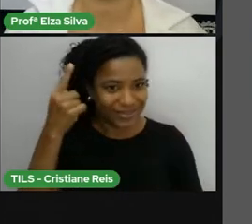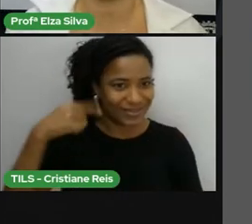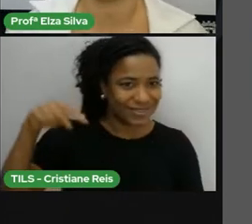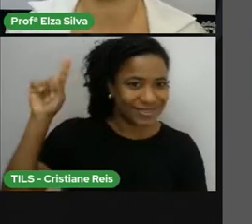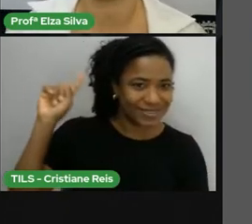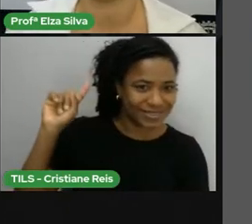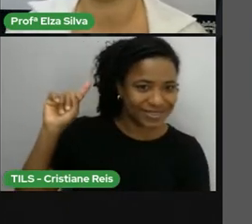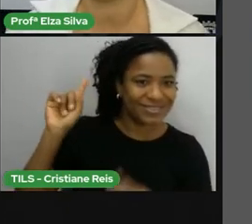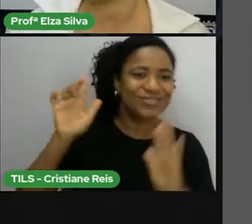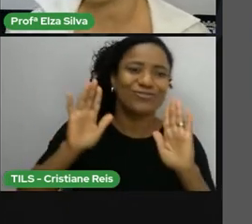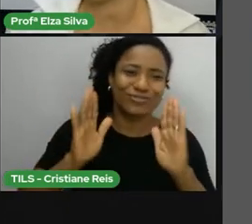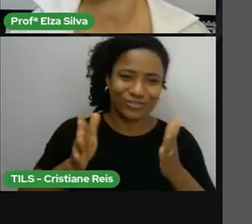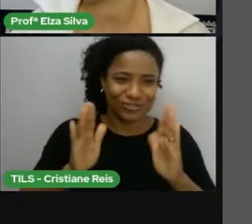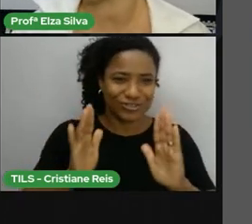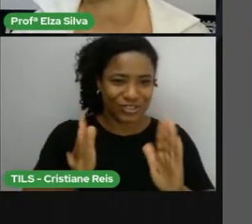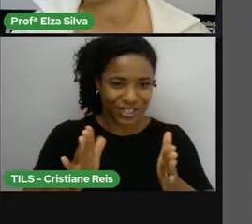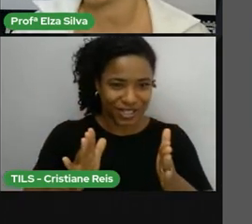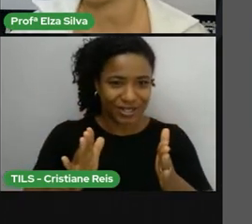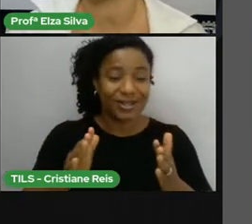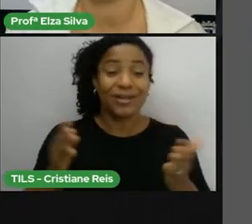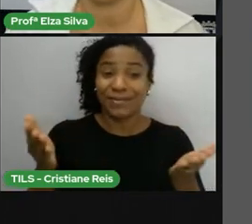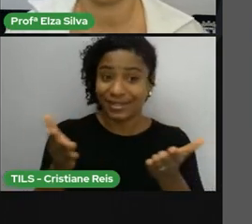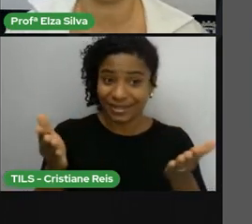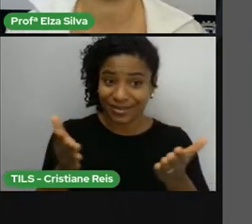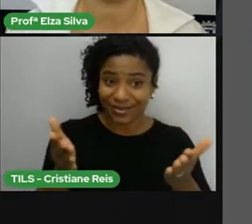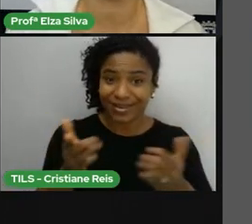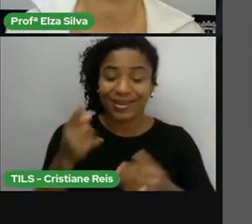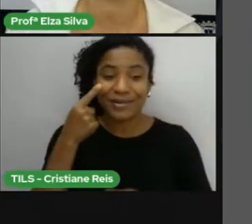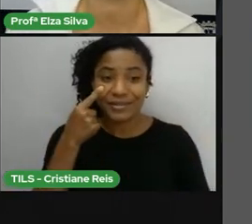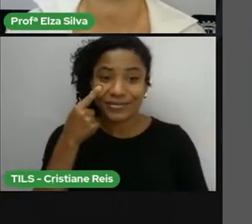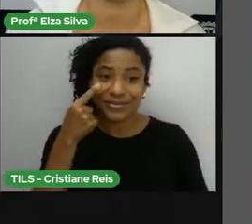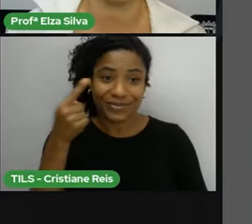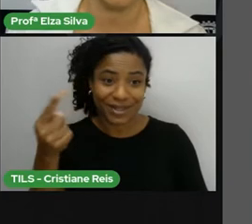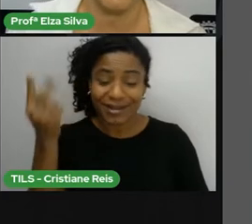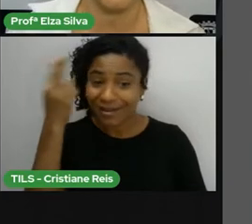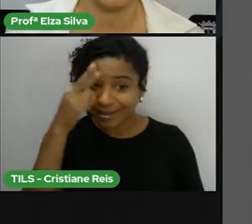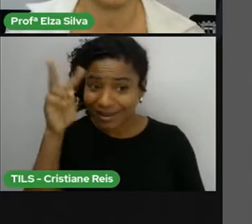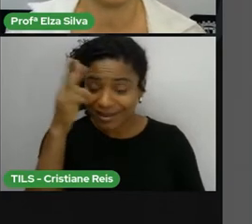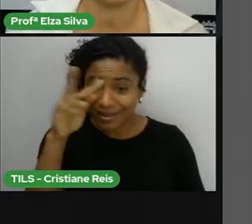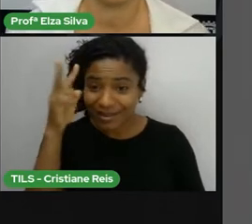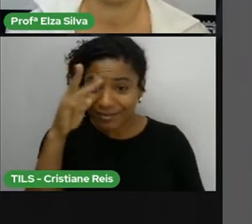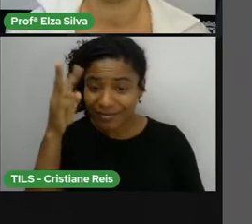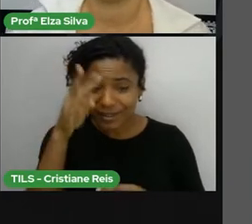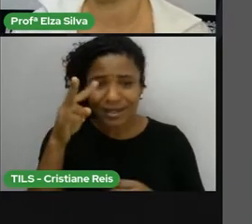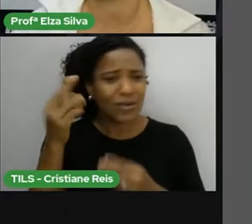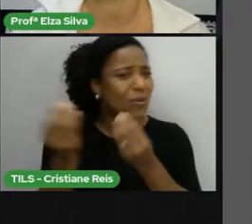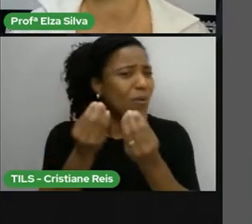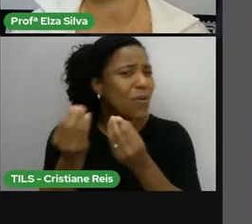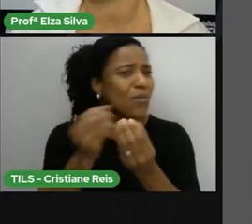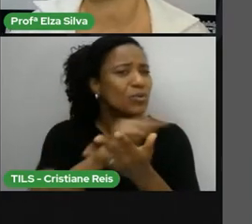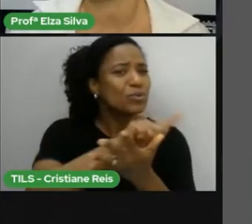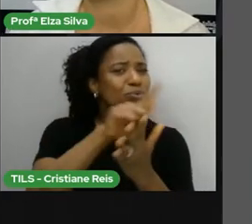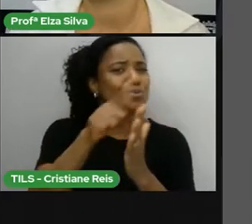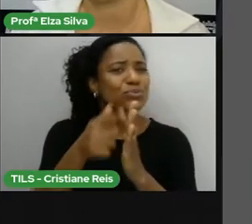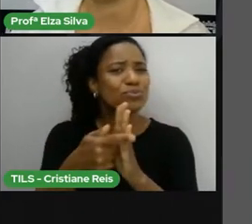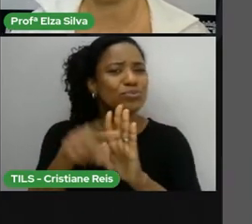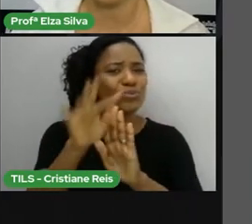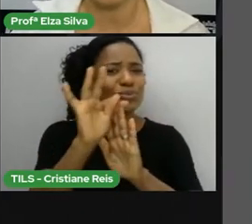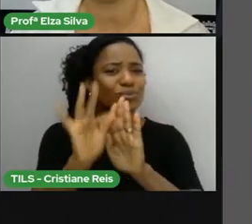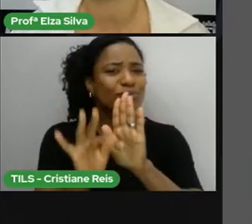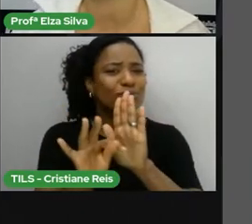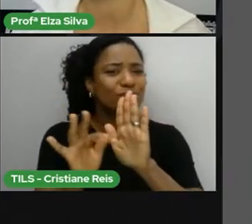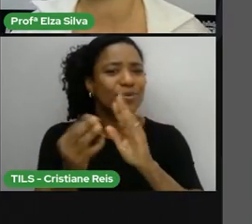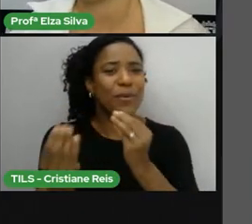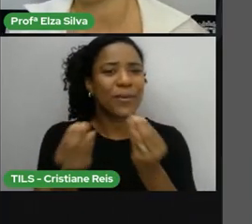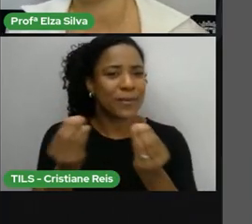aulas anteriores. Mas para a gente revisar, relembrar um pouco sobre esse gênero, conto com vocês. Vocês